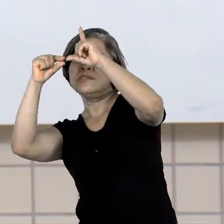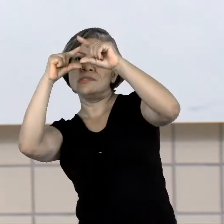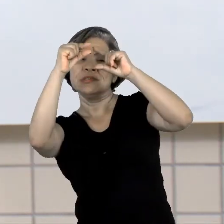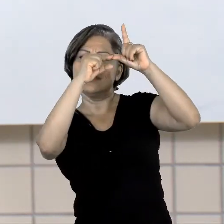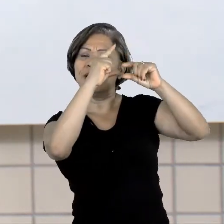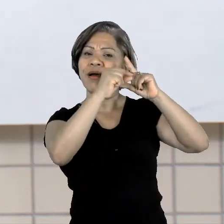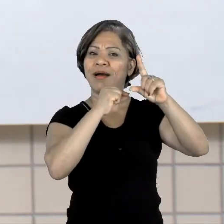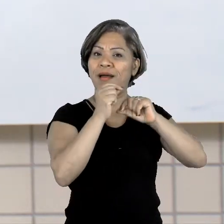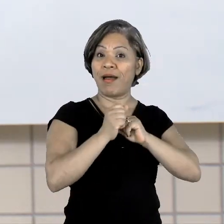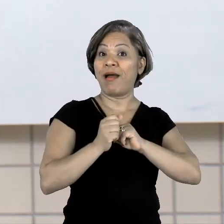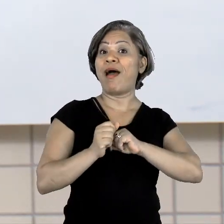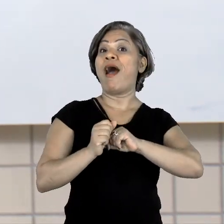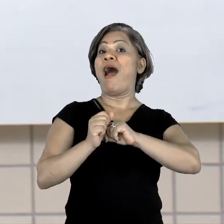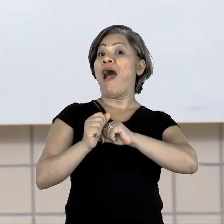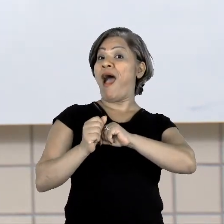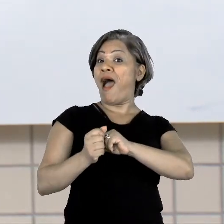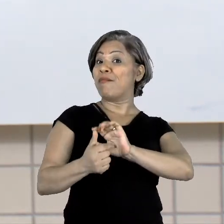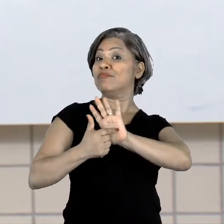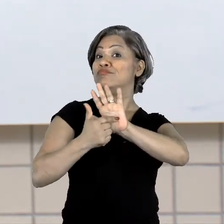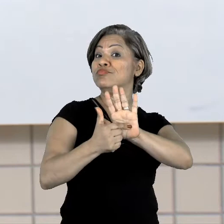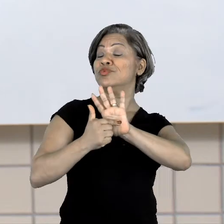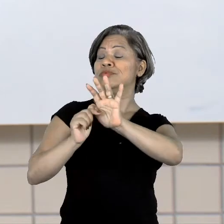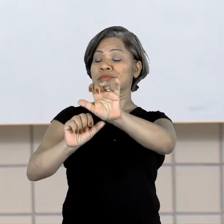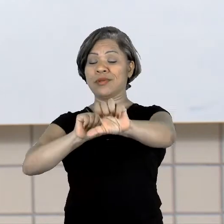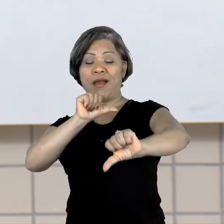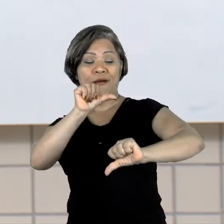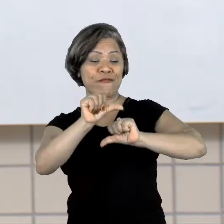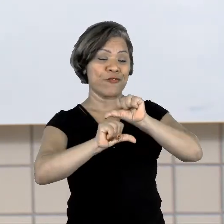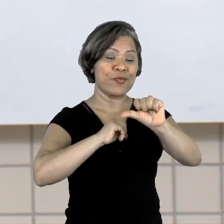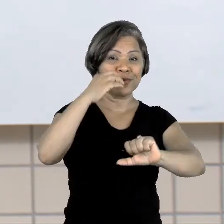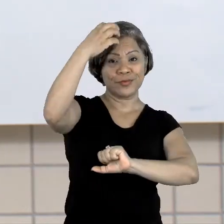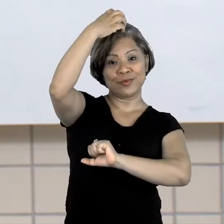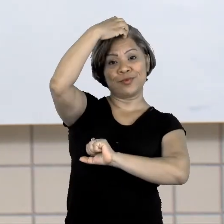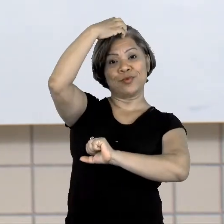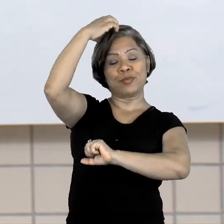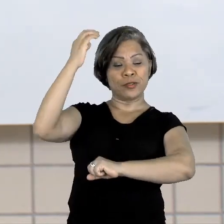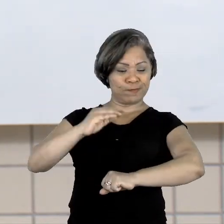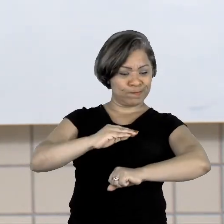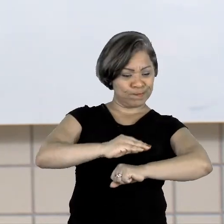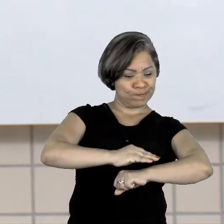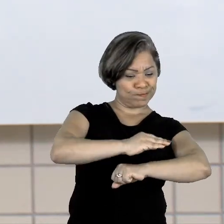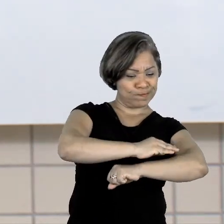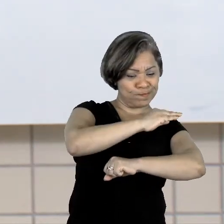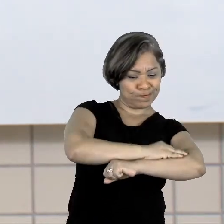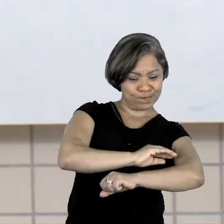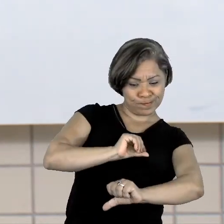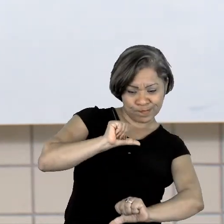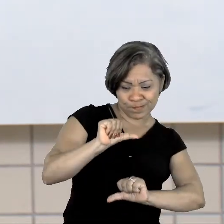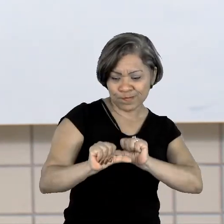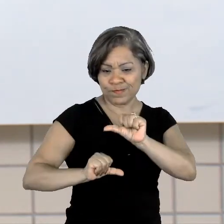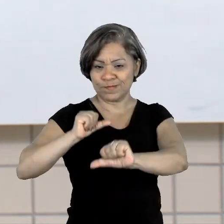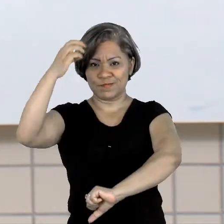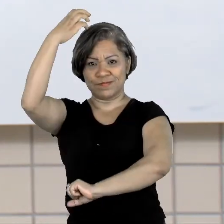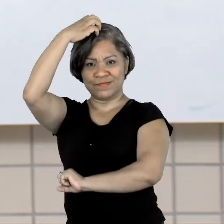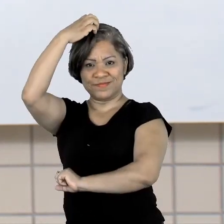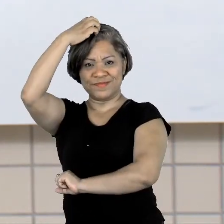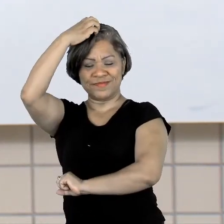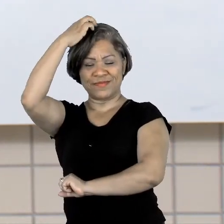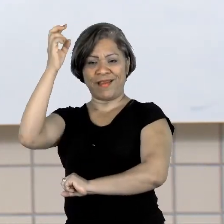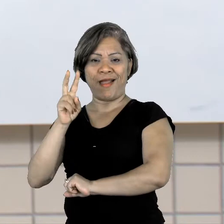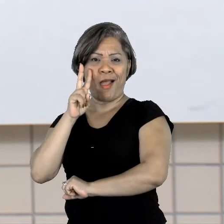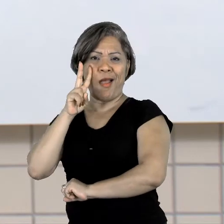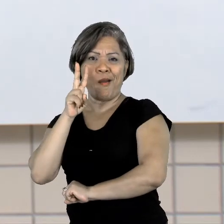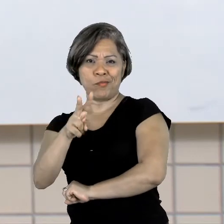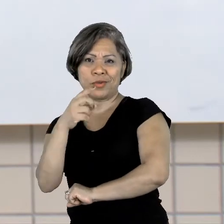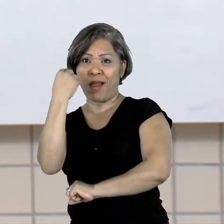Demonstra a transformação do príncipe. Transformando do sapo para príncipe. Quando a gente observa a fisionomia